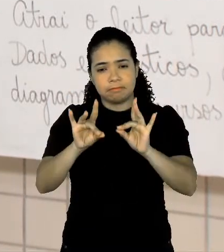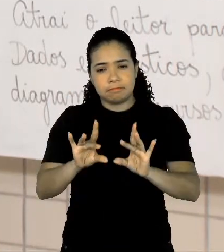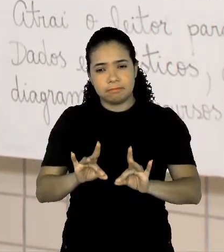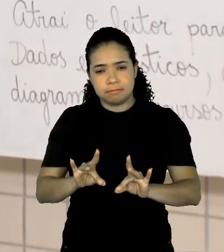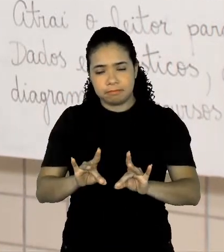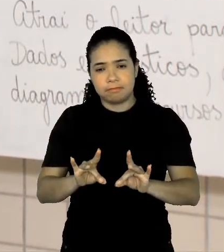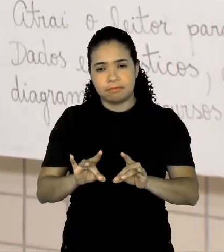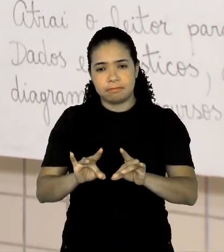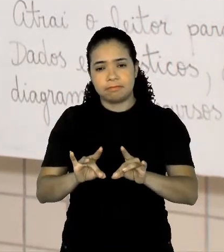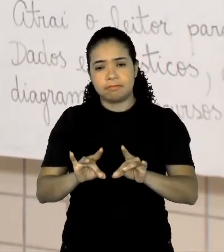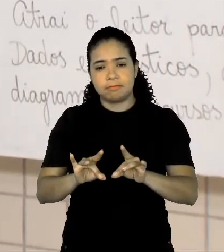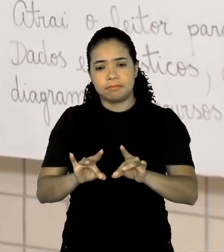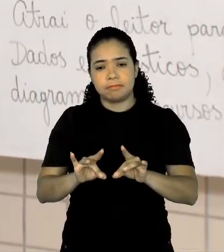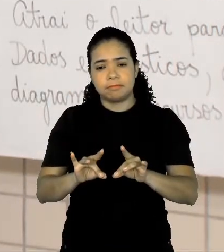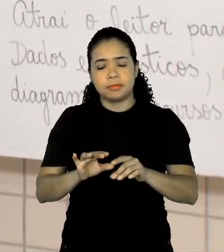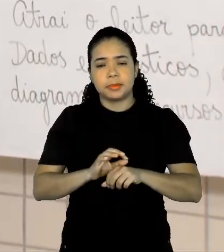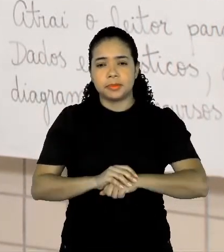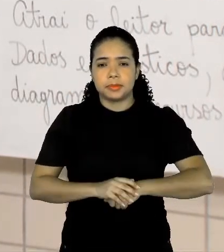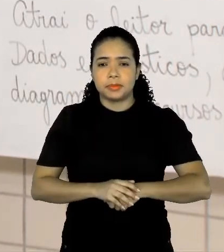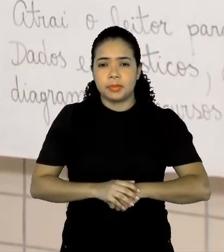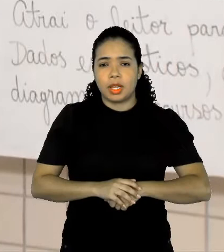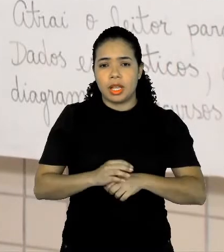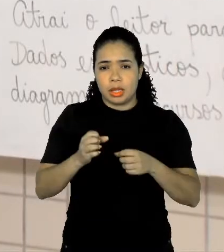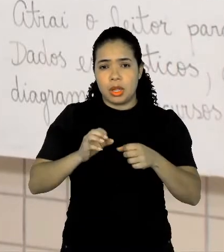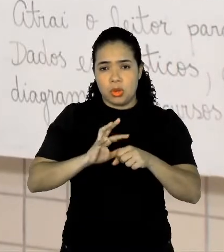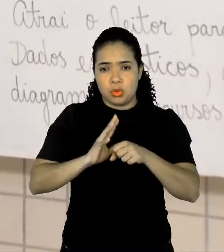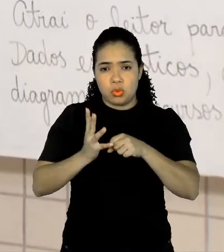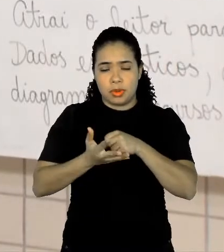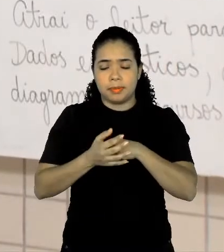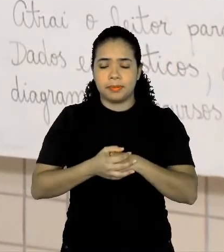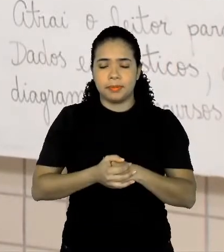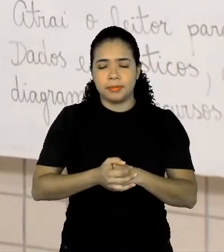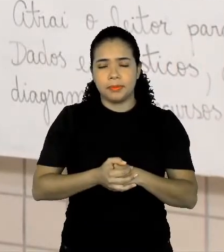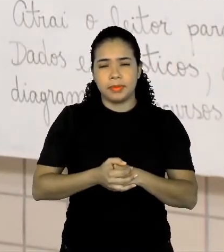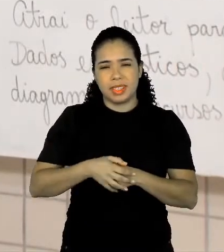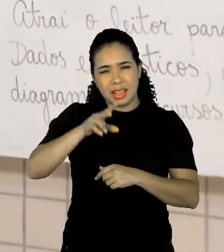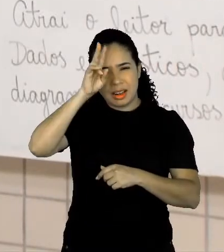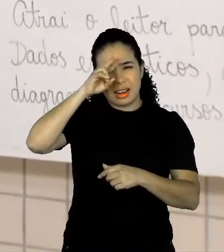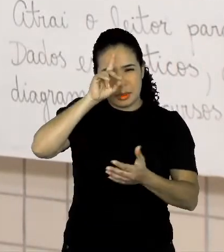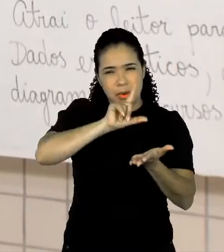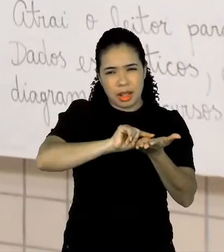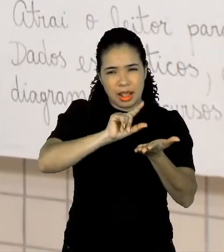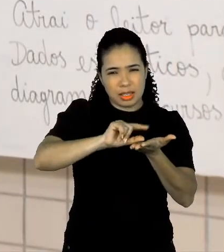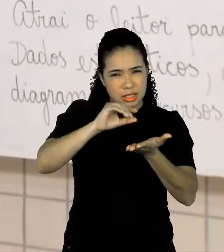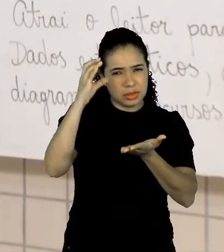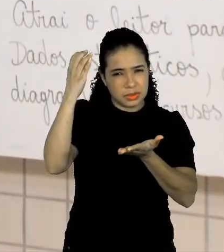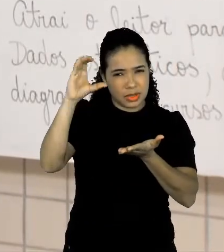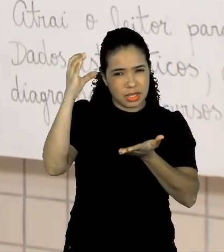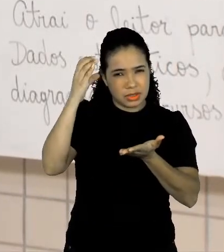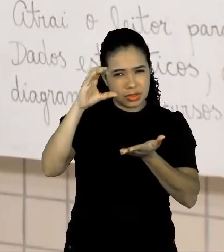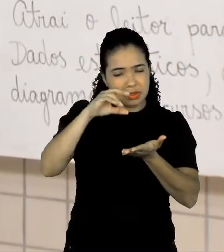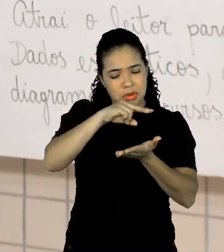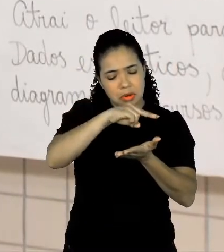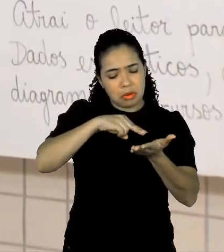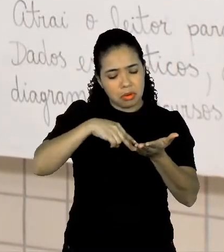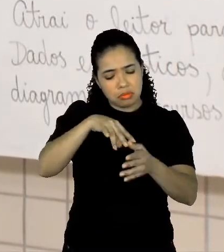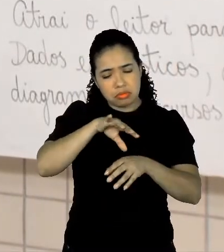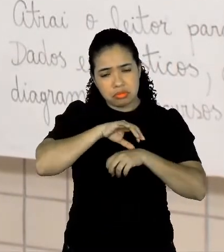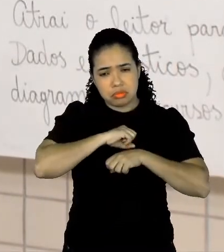Lembra lá do nosso artigo de divulgação científica? Ele trouxe tudo isso aqui também. Ele trouxe os sintomas,